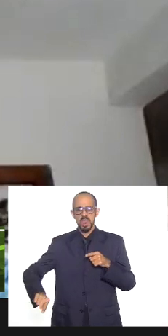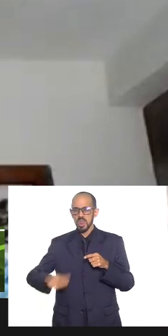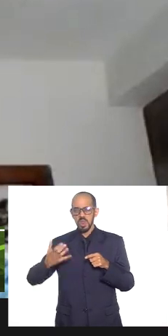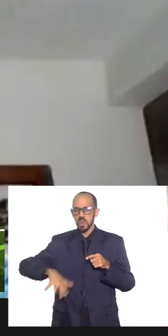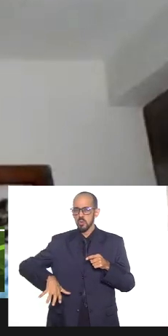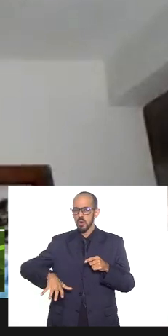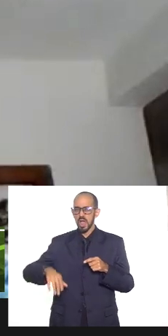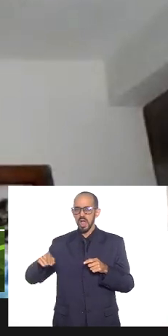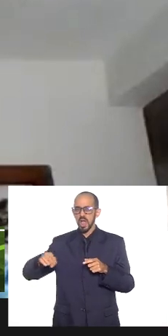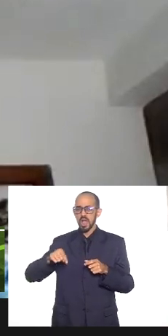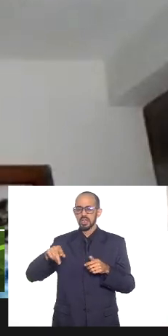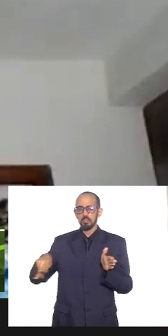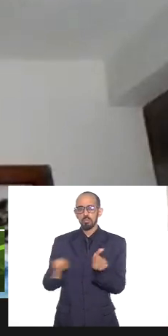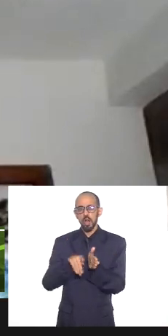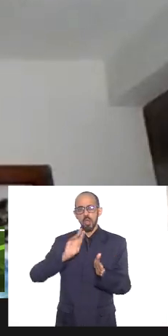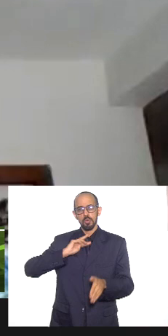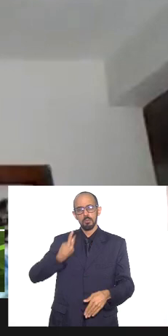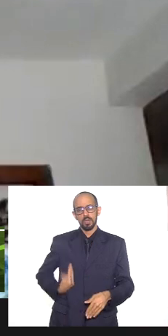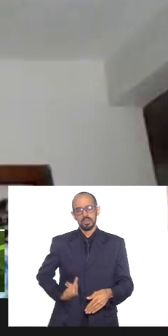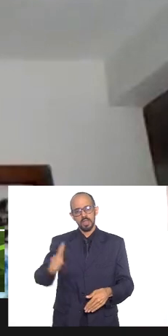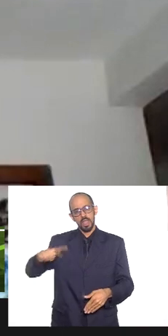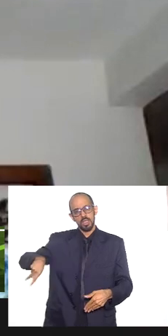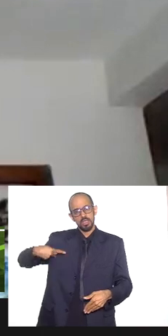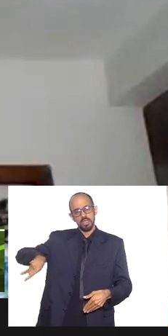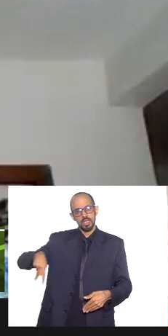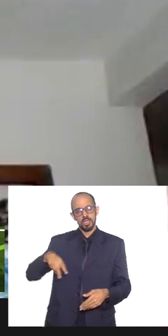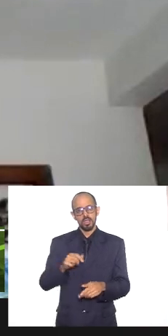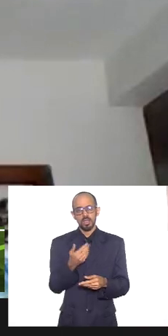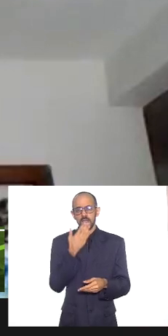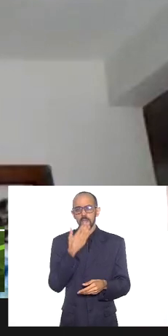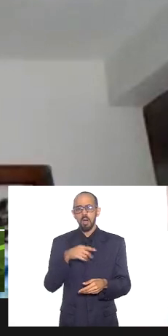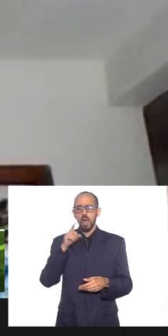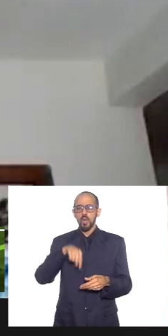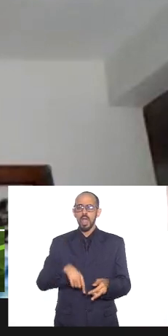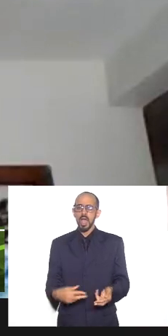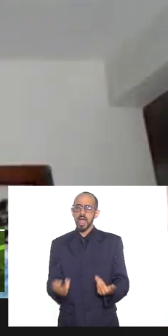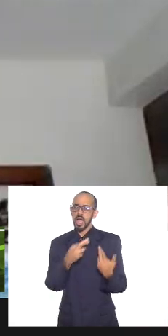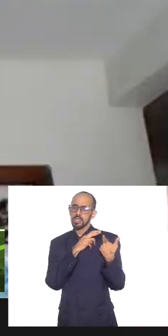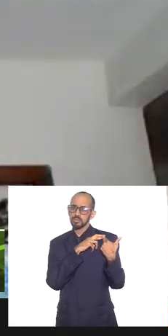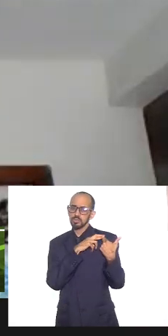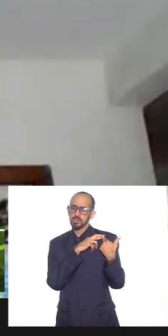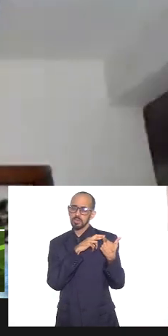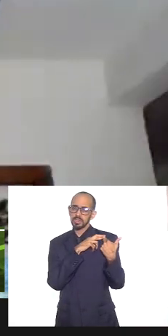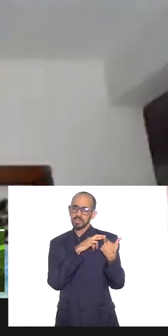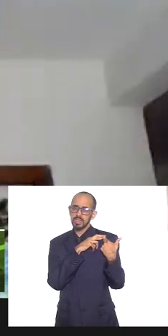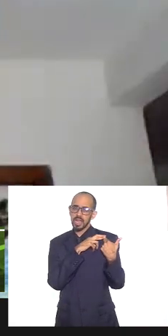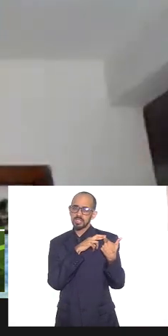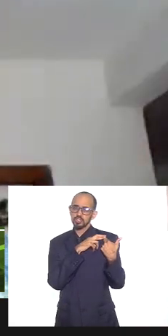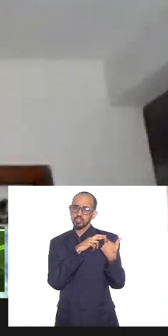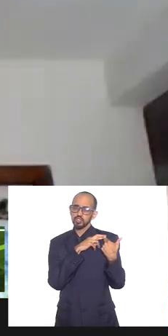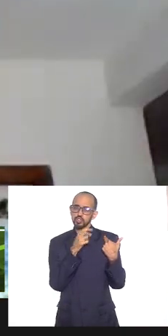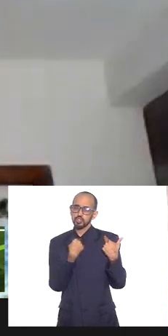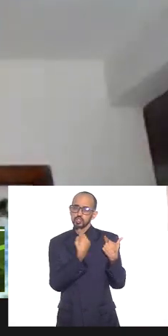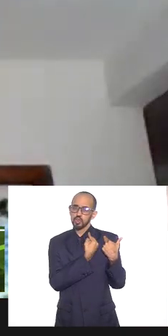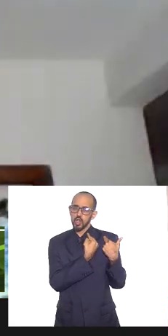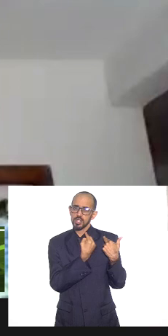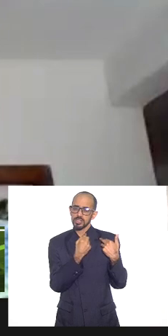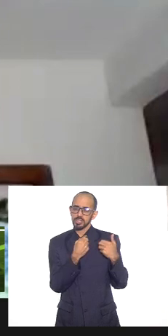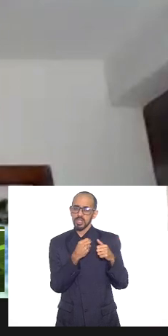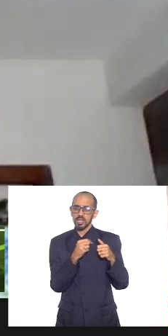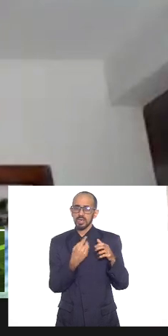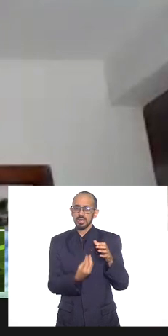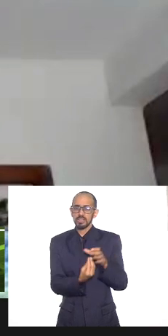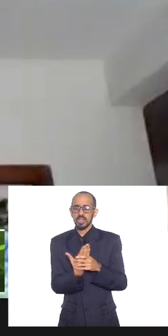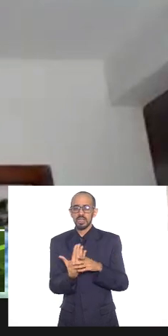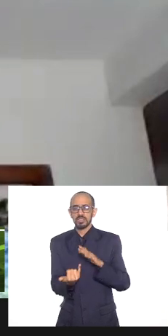humanidades e qual é a nossa corresponsabilização quanto a esses estabelecimentos